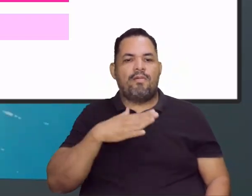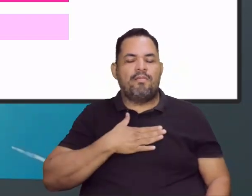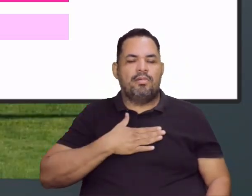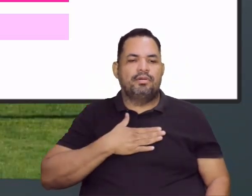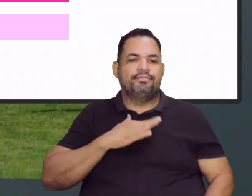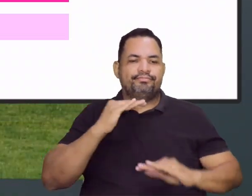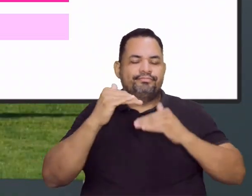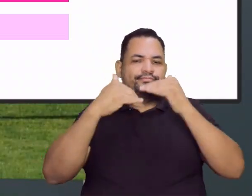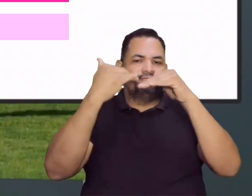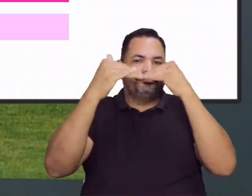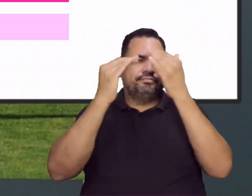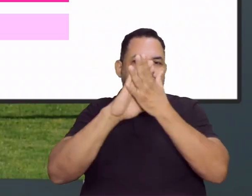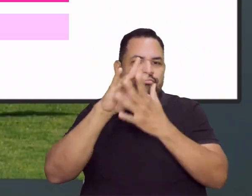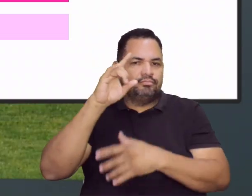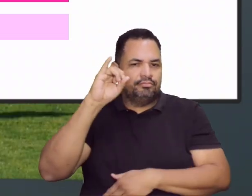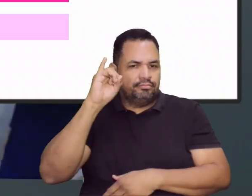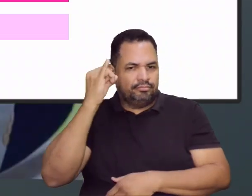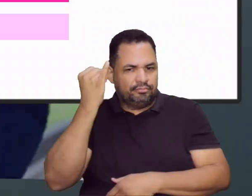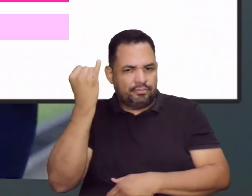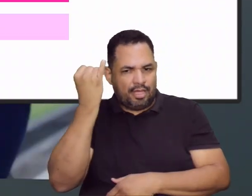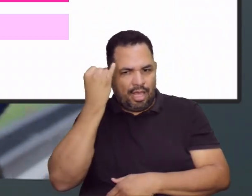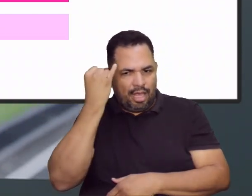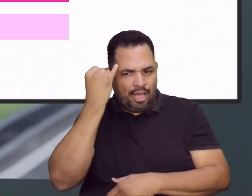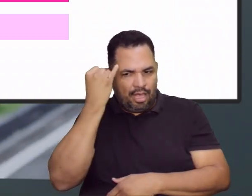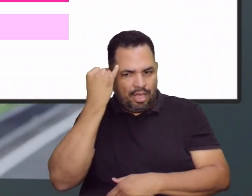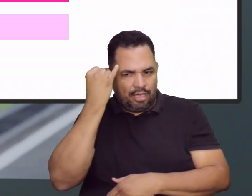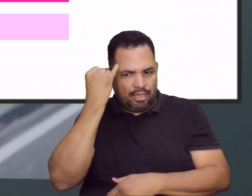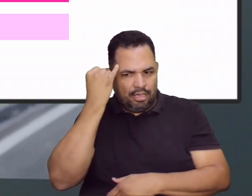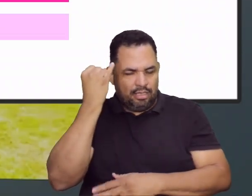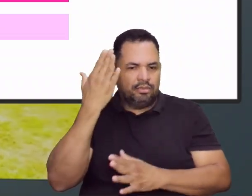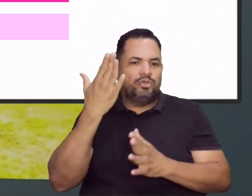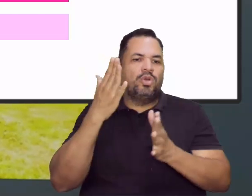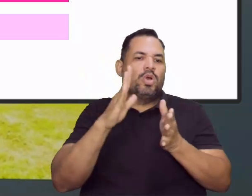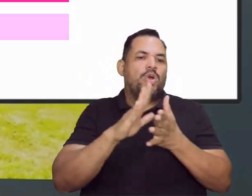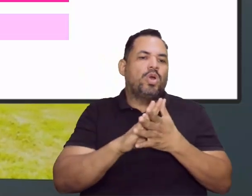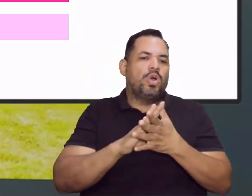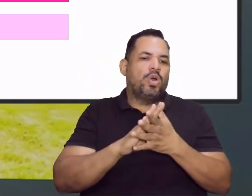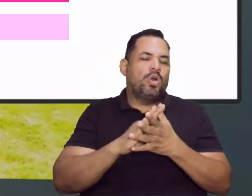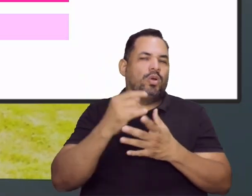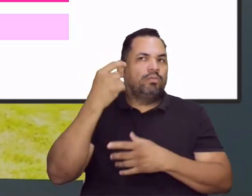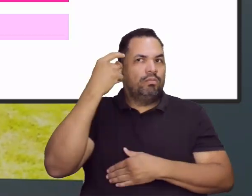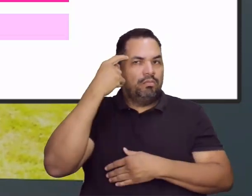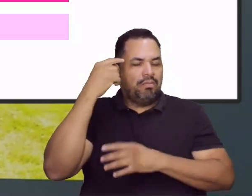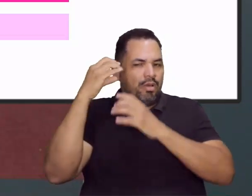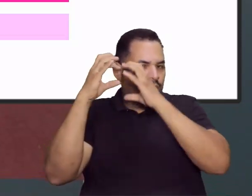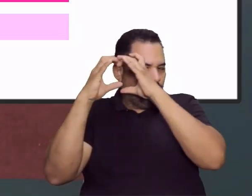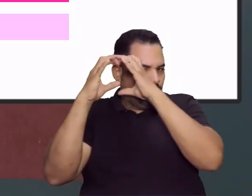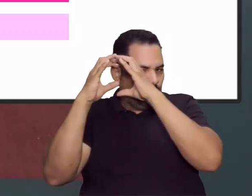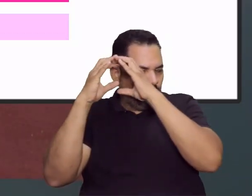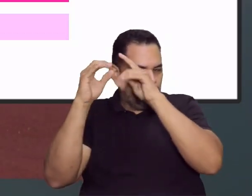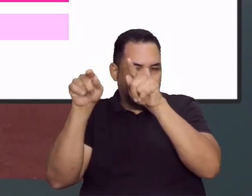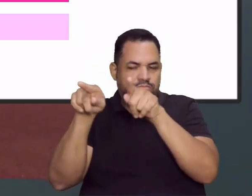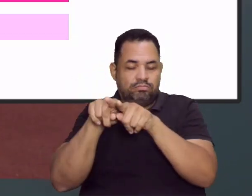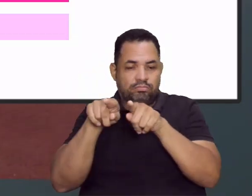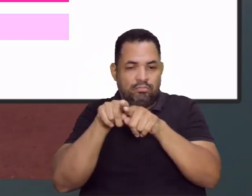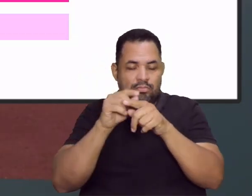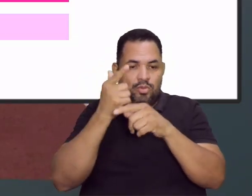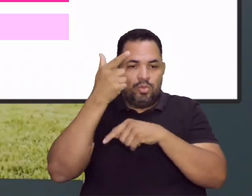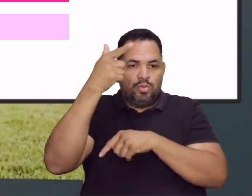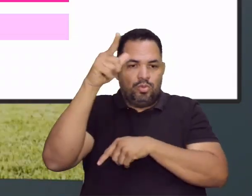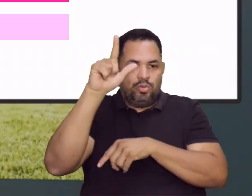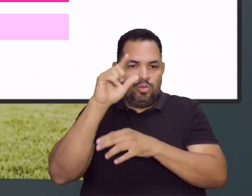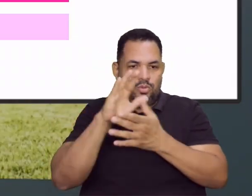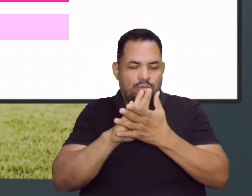desenvolvimento intelectual, cognitivo, né? Vou fazendo um ponto de conhecimento aqui no meu cérebro. Consigo